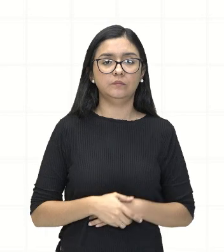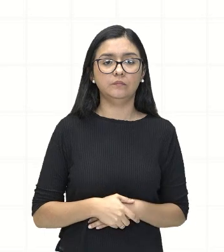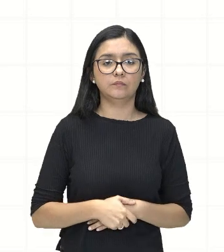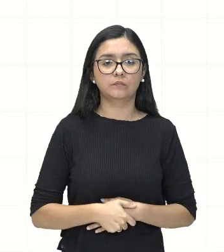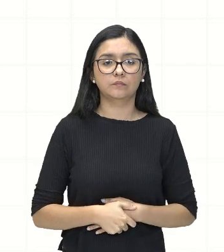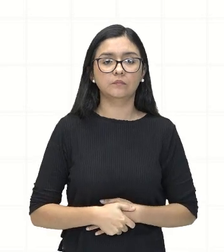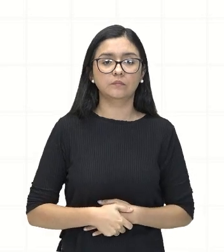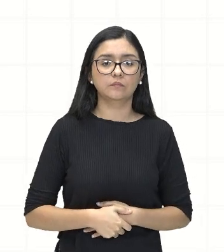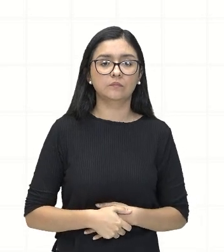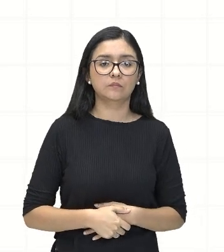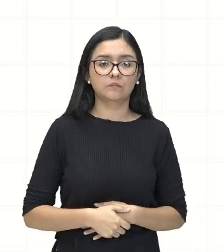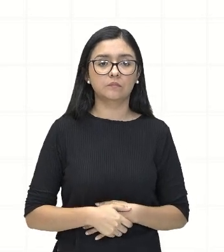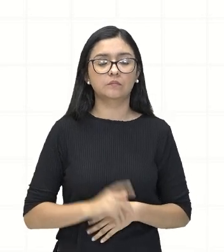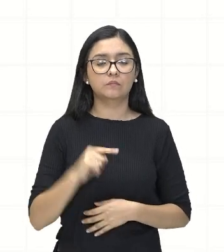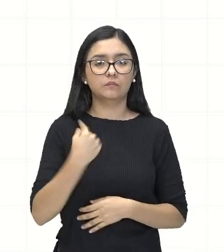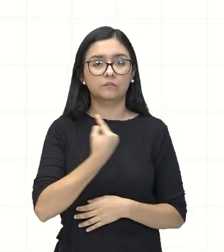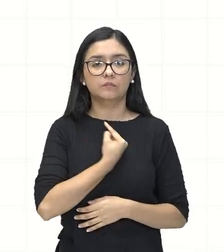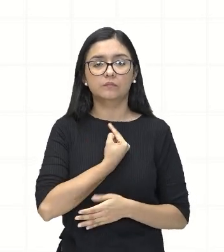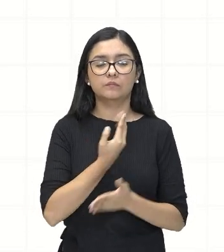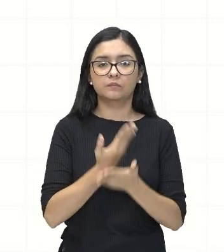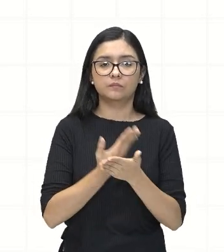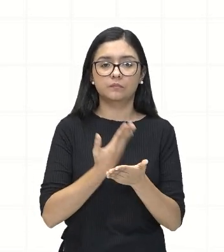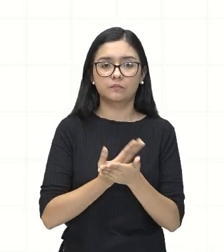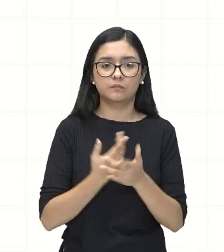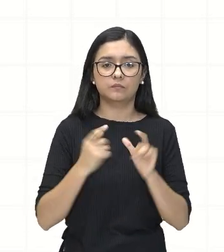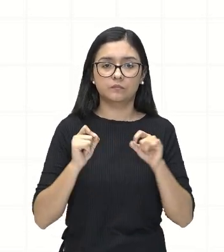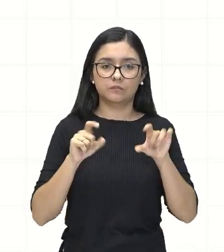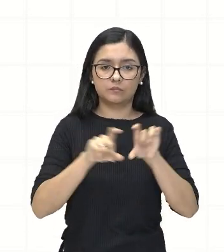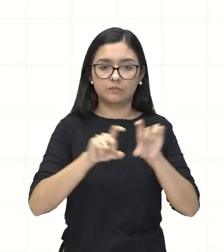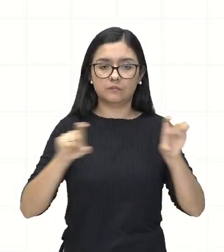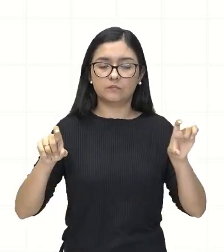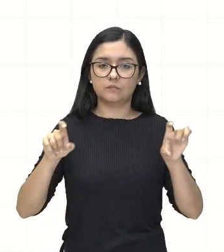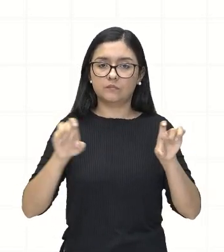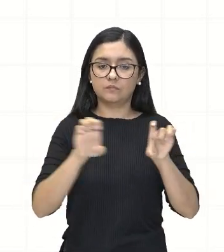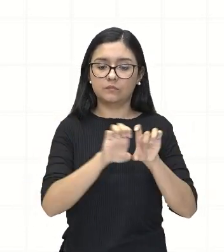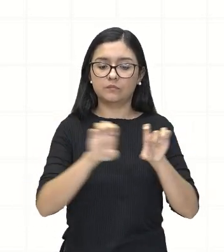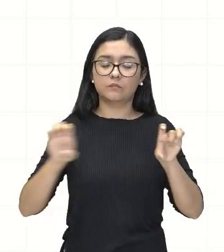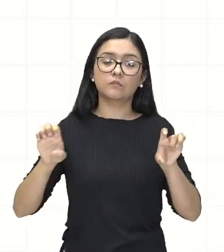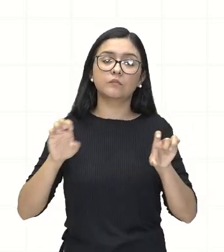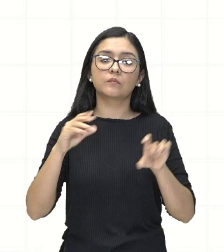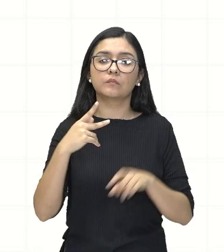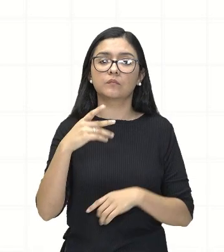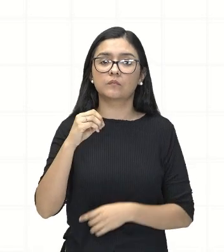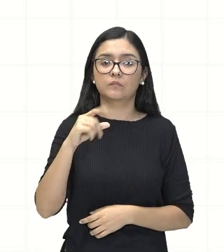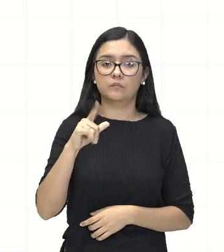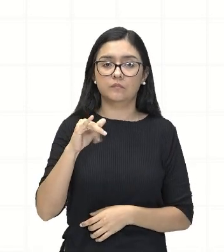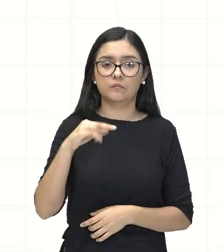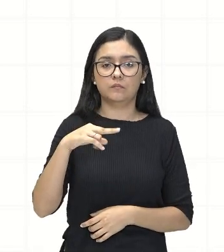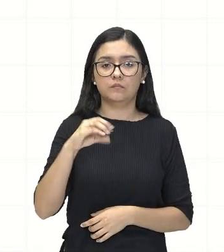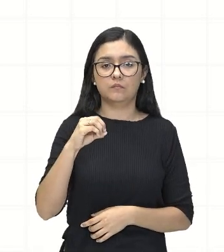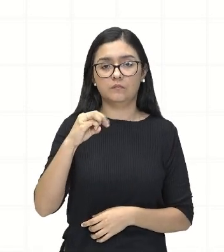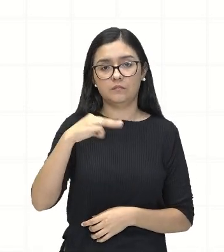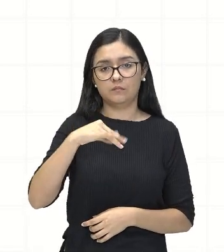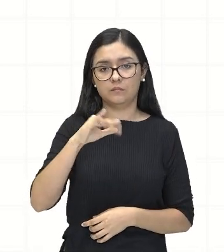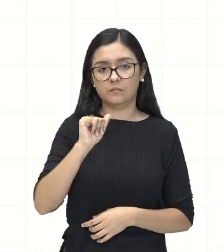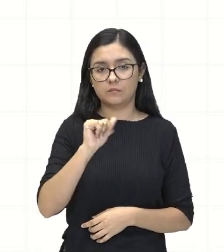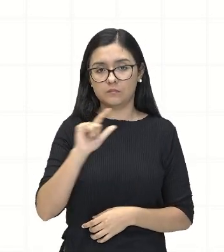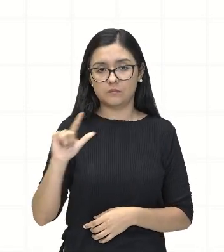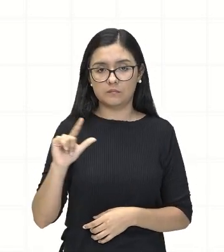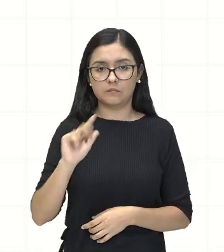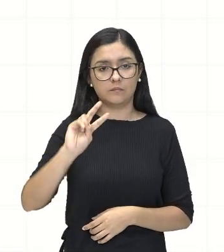Nós estamos estudando uma equação polinomial quadrática, né?